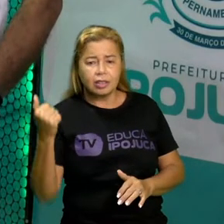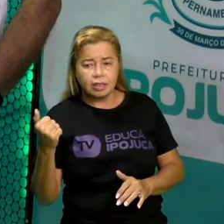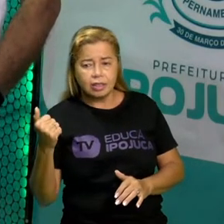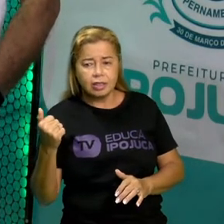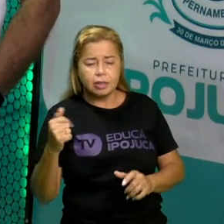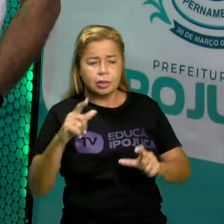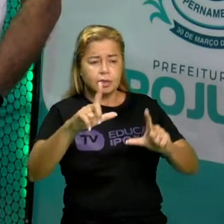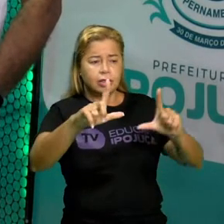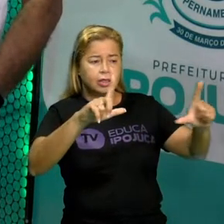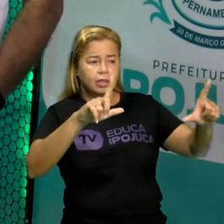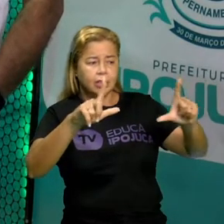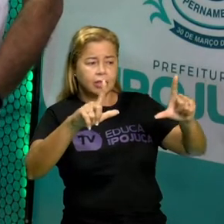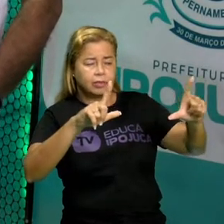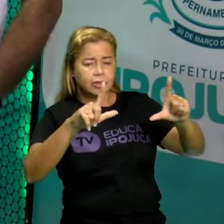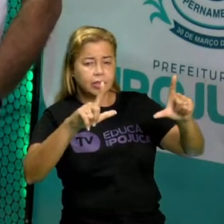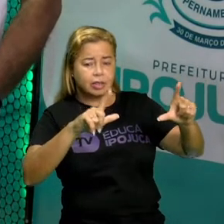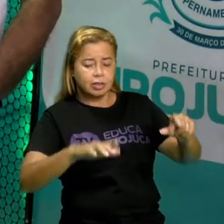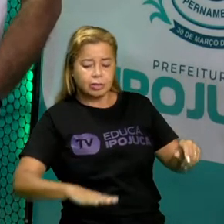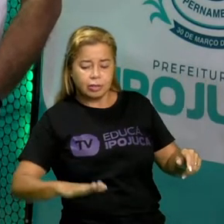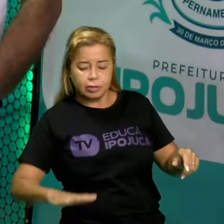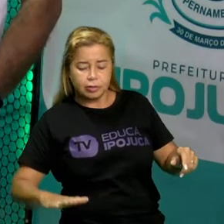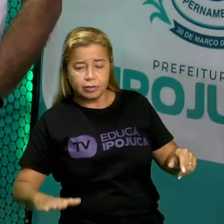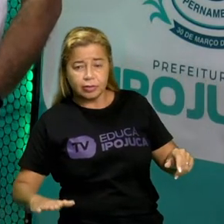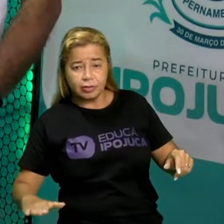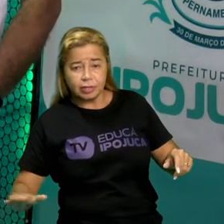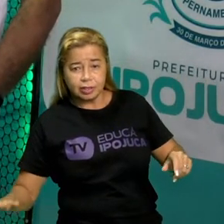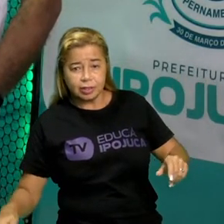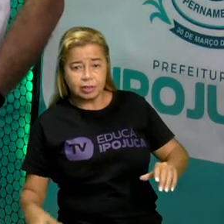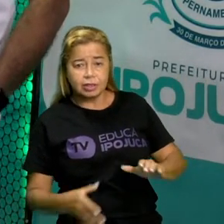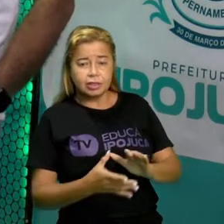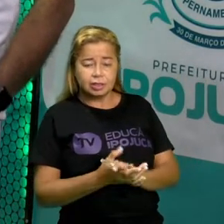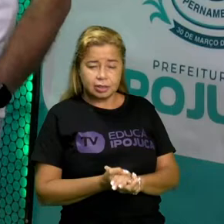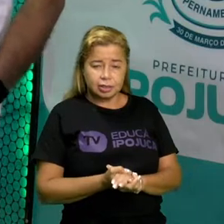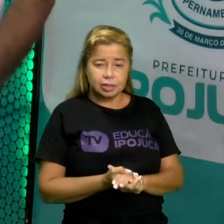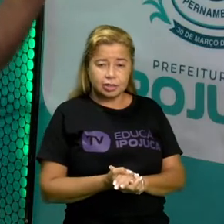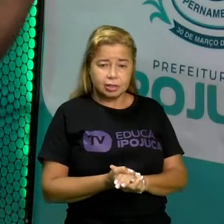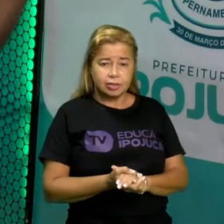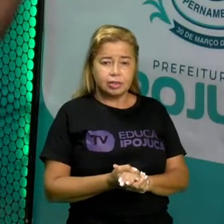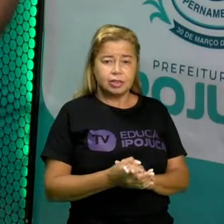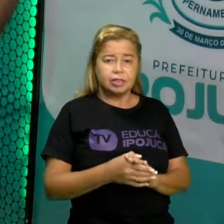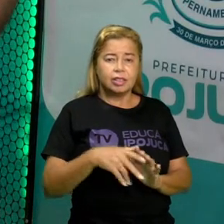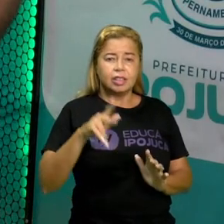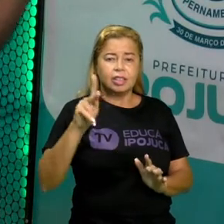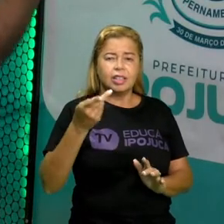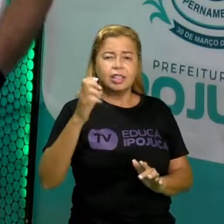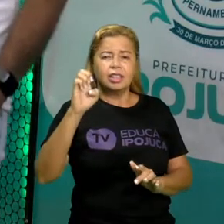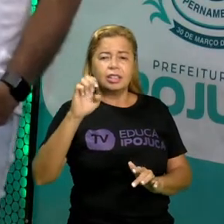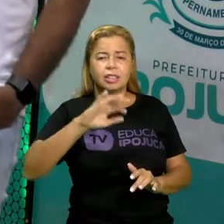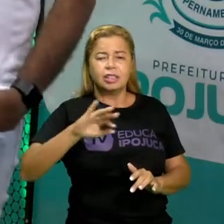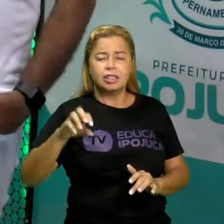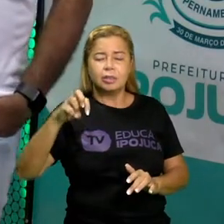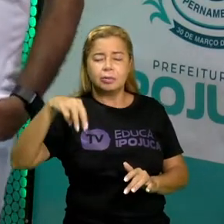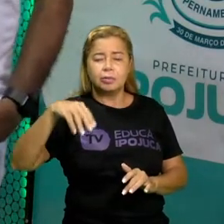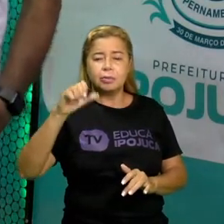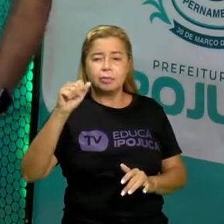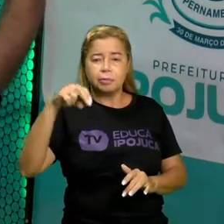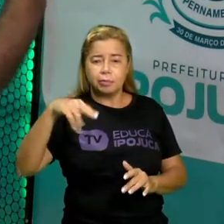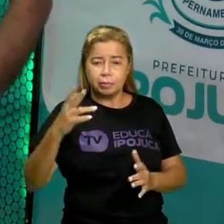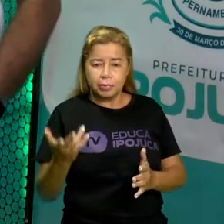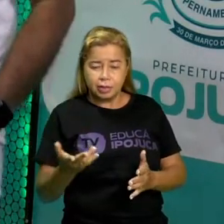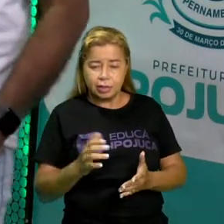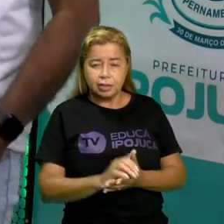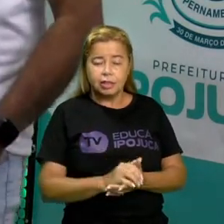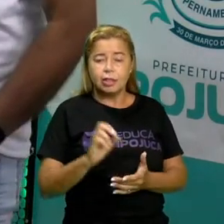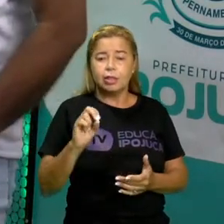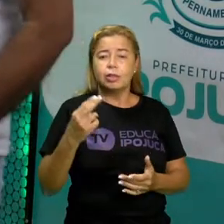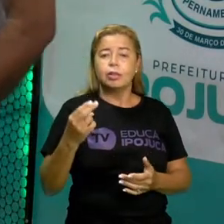Aí, se eu dissesse isso há três anos atrás, vocês iam falar para mim, professor, isso é desenho animado de velho. Isso não existe, não. Só que